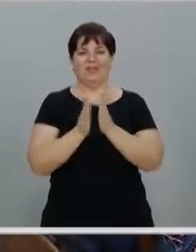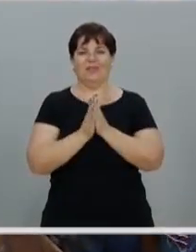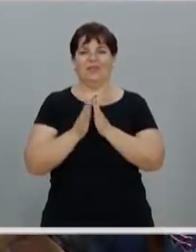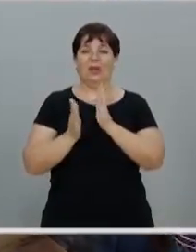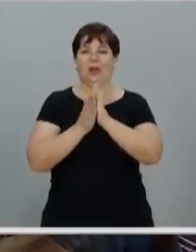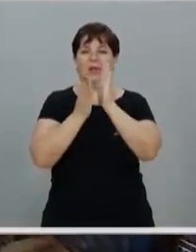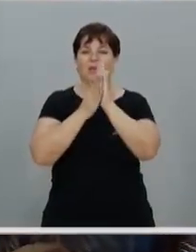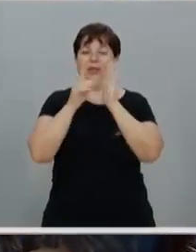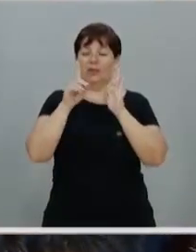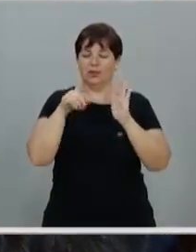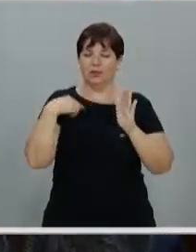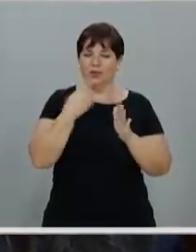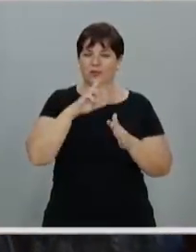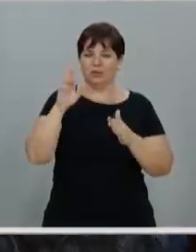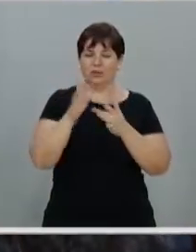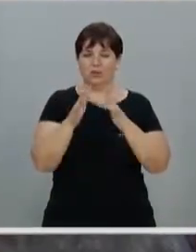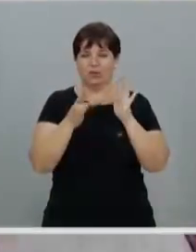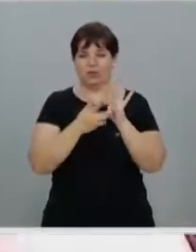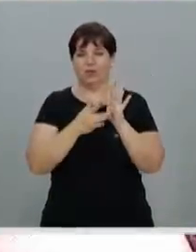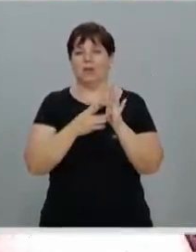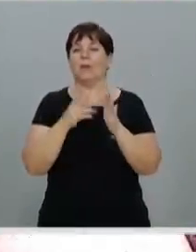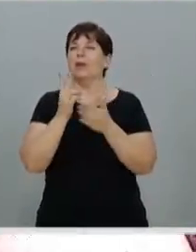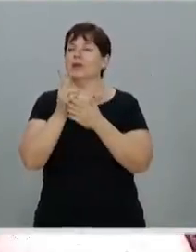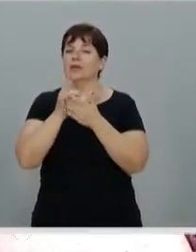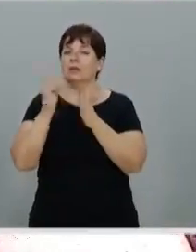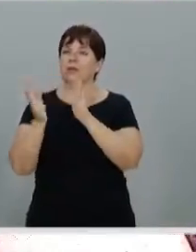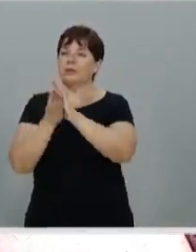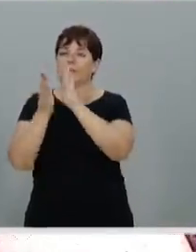nosso Senhor Jesus Cristo. Para sempre seja louvado.